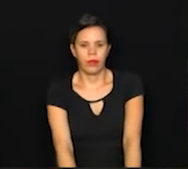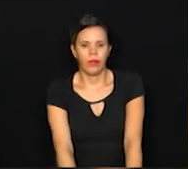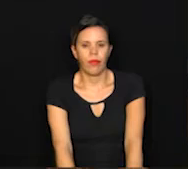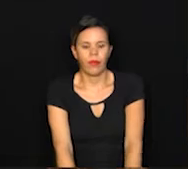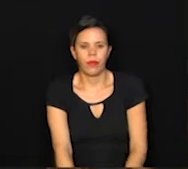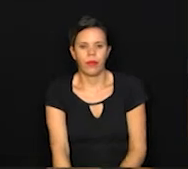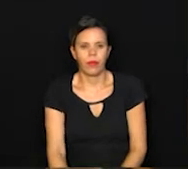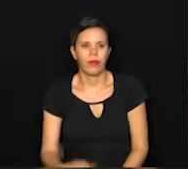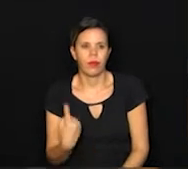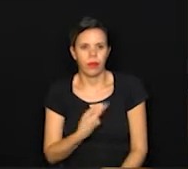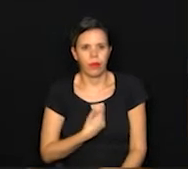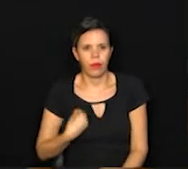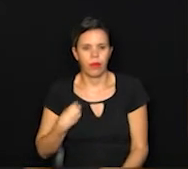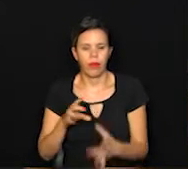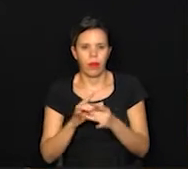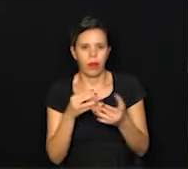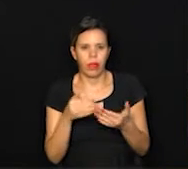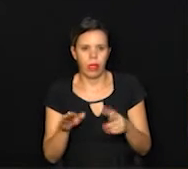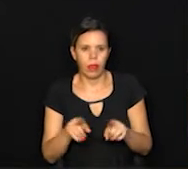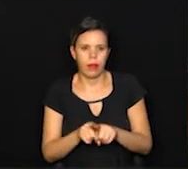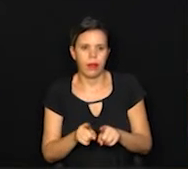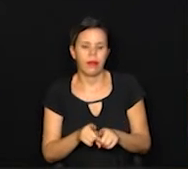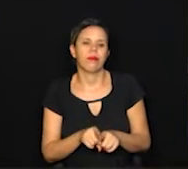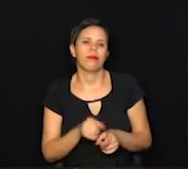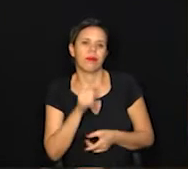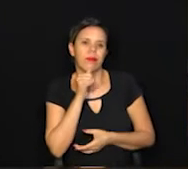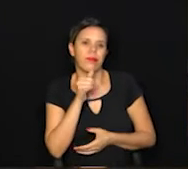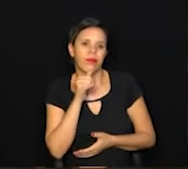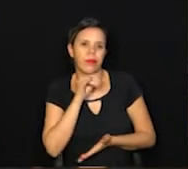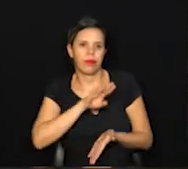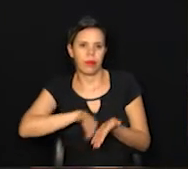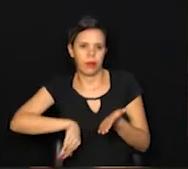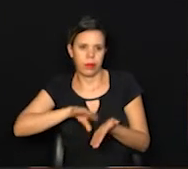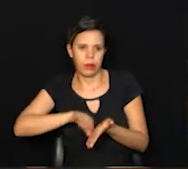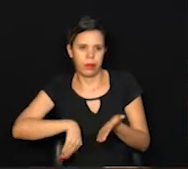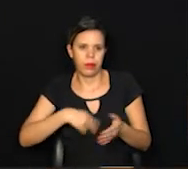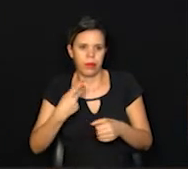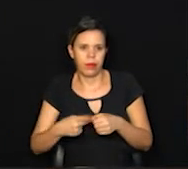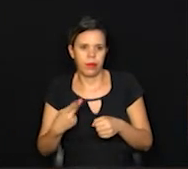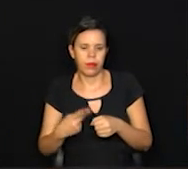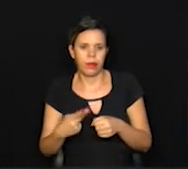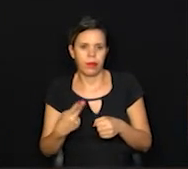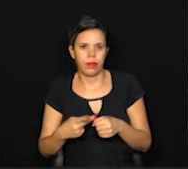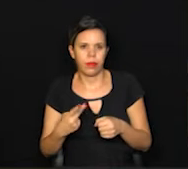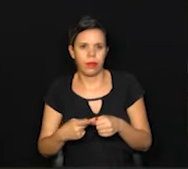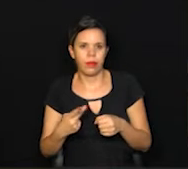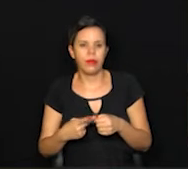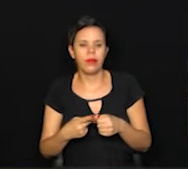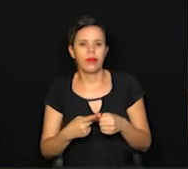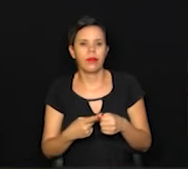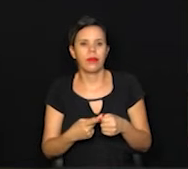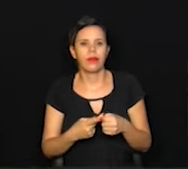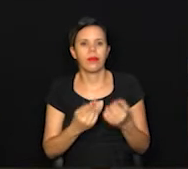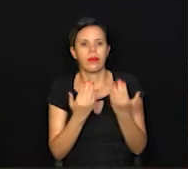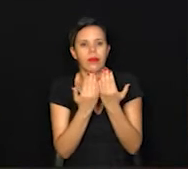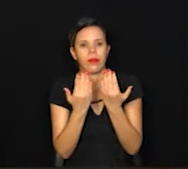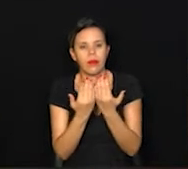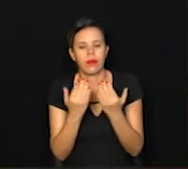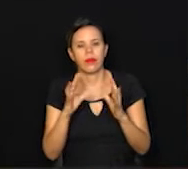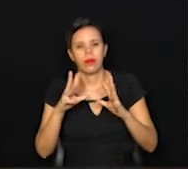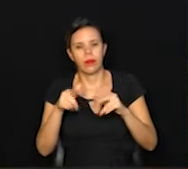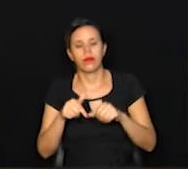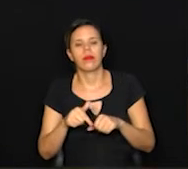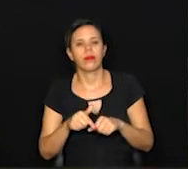Nós estamos autorizando a retirada de produtos na porta de todos os estabelecimentos. Então, aquela mesma